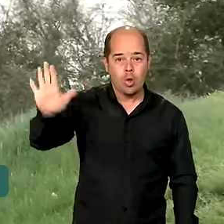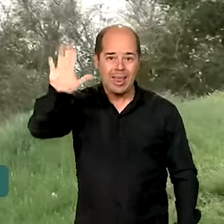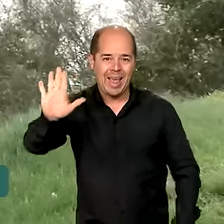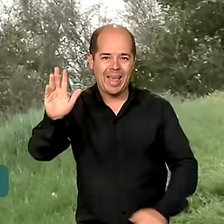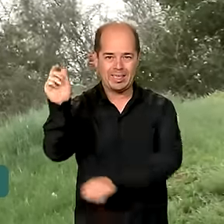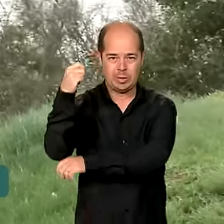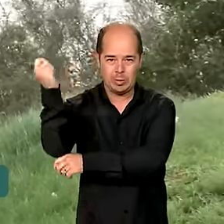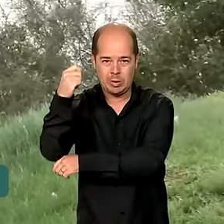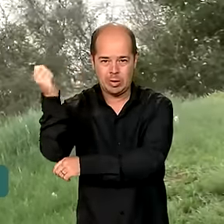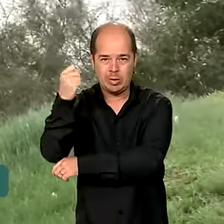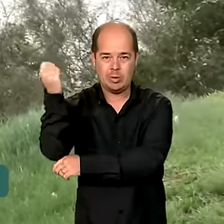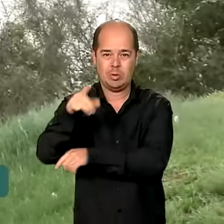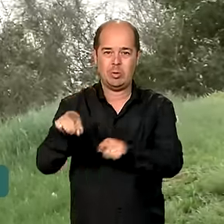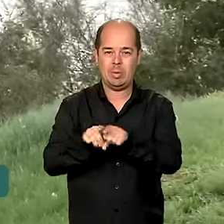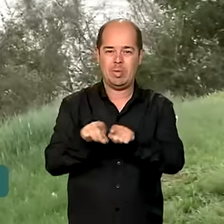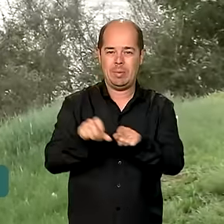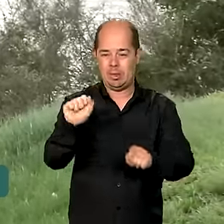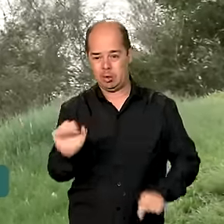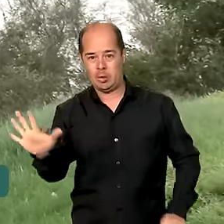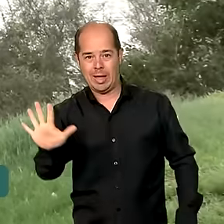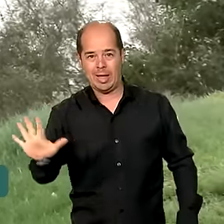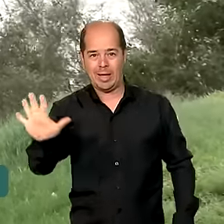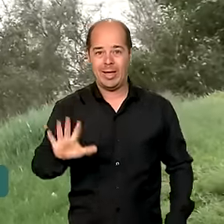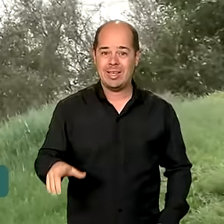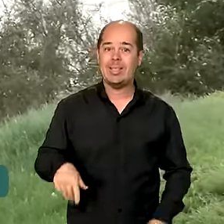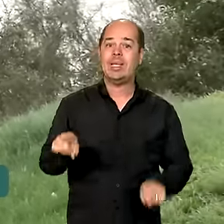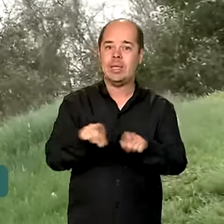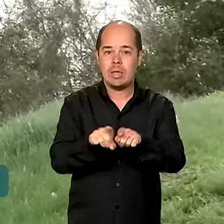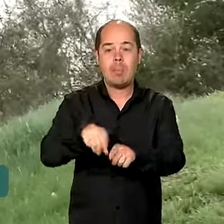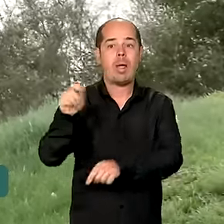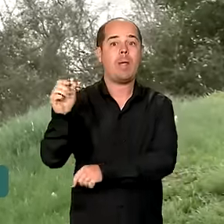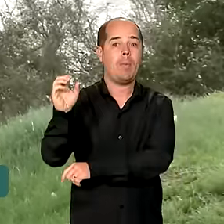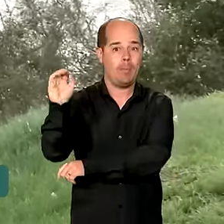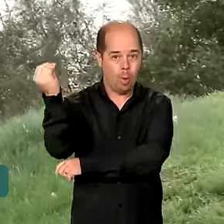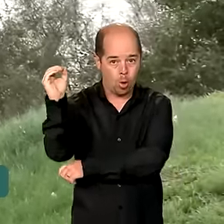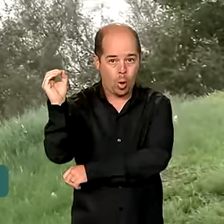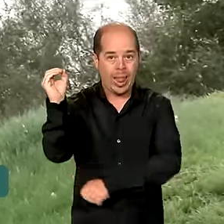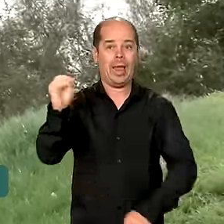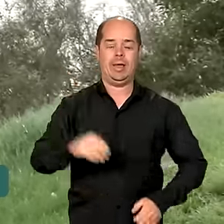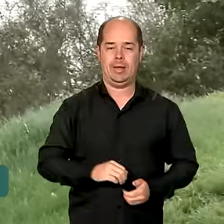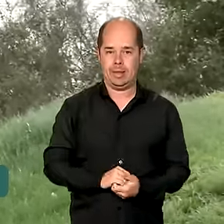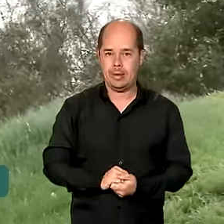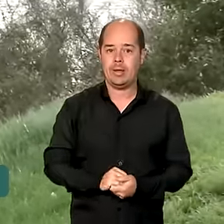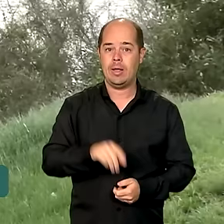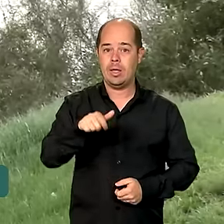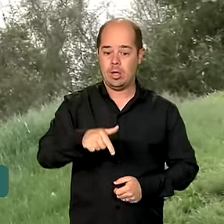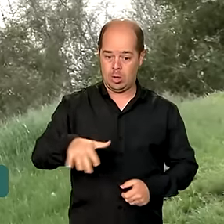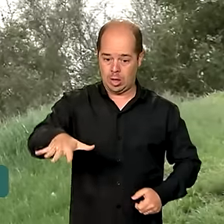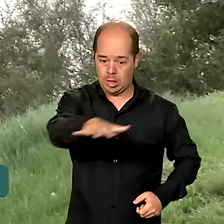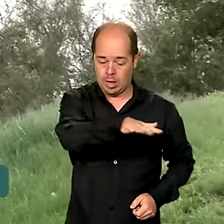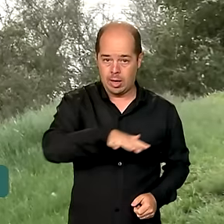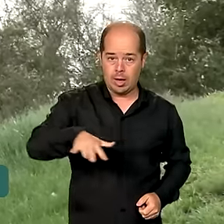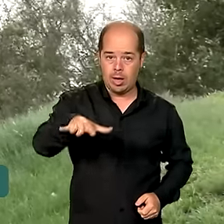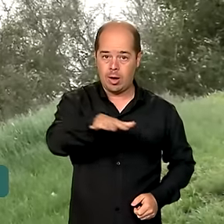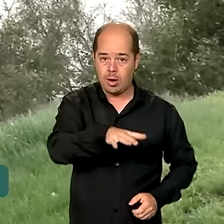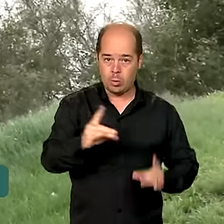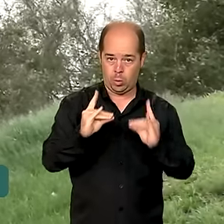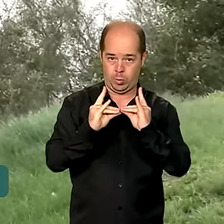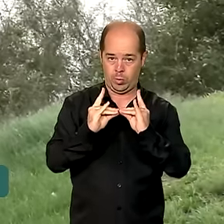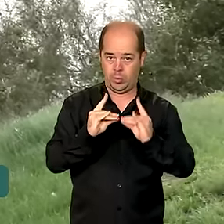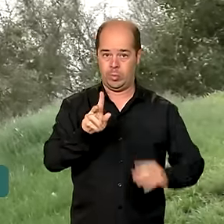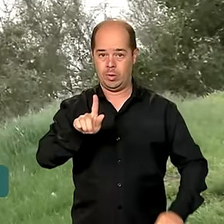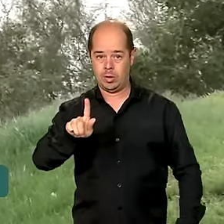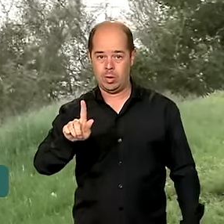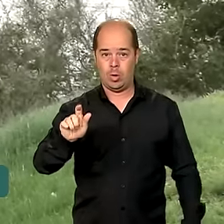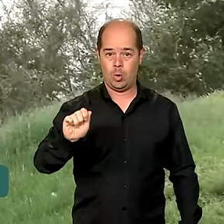e Porto Alegre e cidades vizinhas. O Semadem disse que o lago Guaíba vai receber toda a água que se desloca